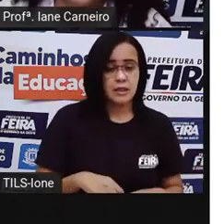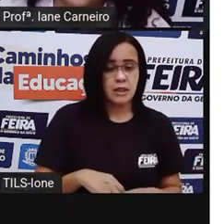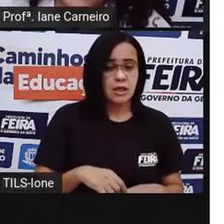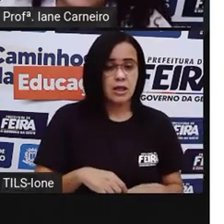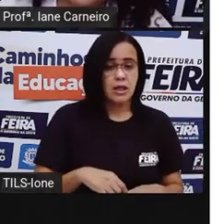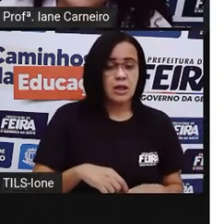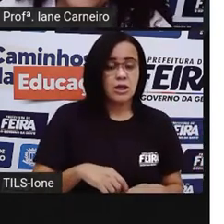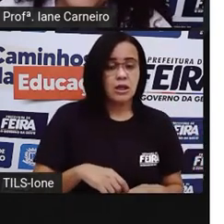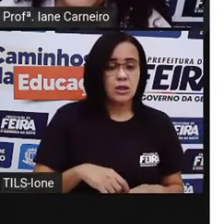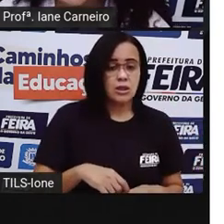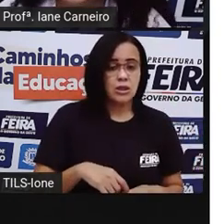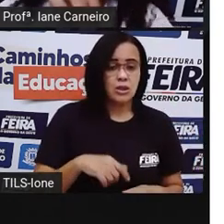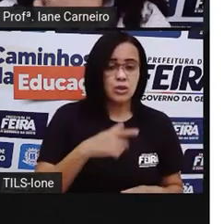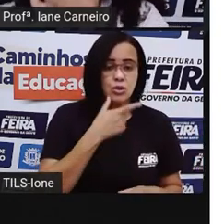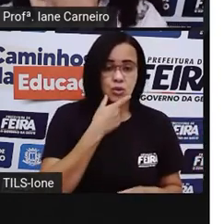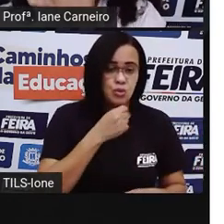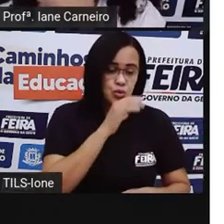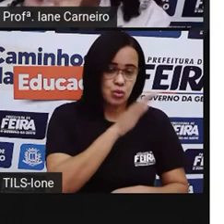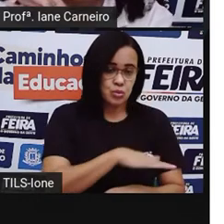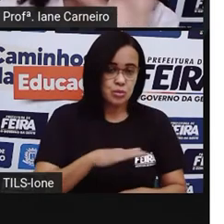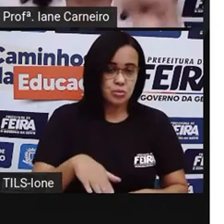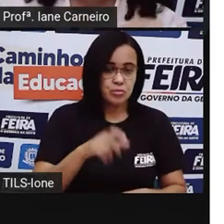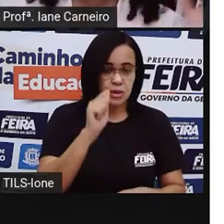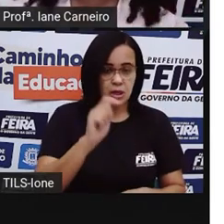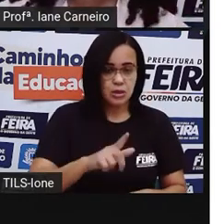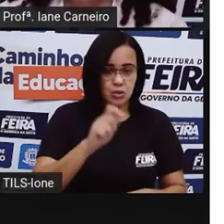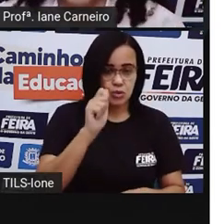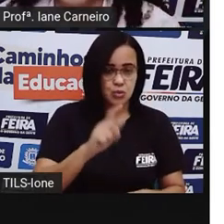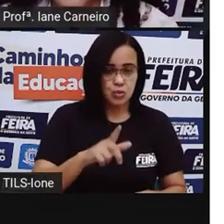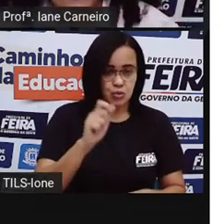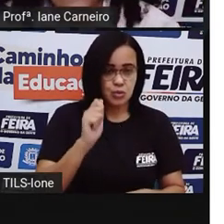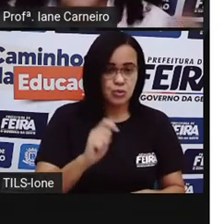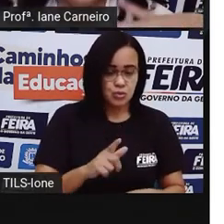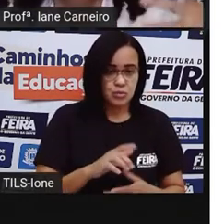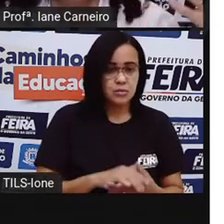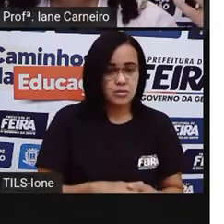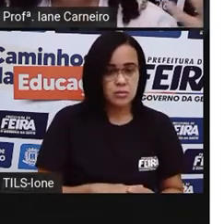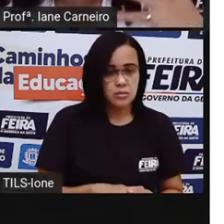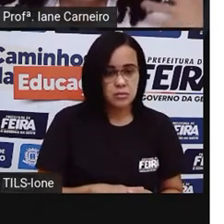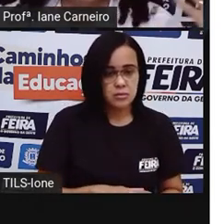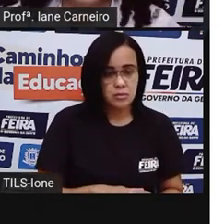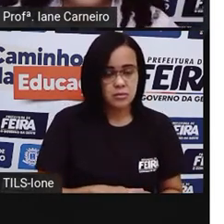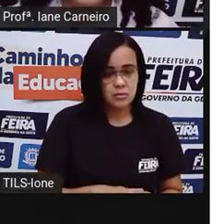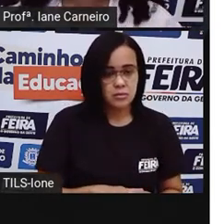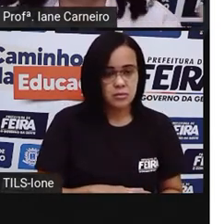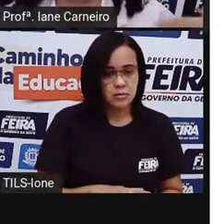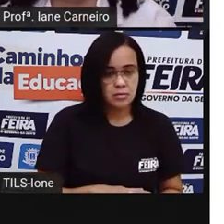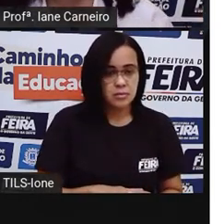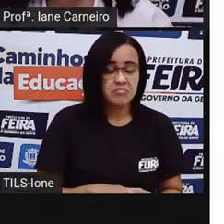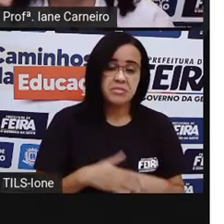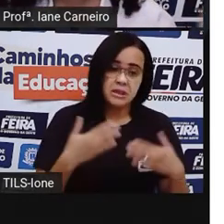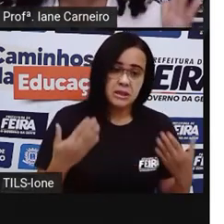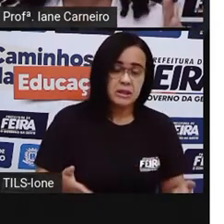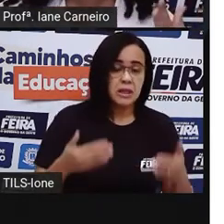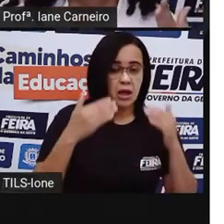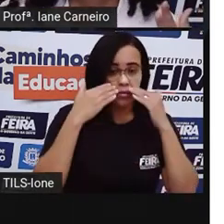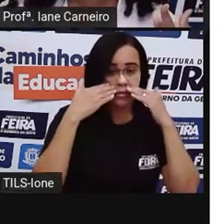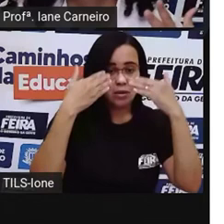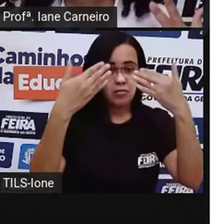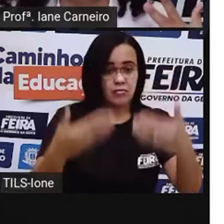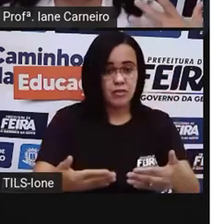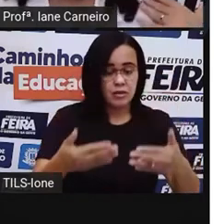bonequinho azul, né? E aí você senta em que lugar na sua sala de aula? Você gosta de sentar na frente, no fundo, do